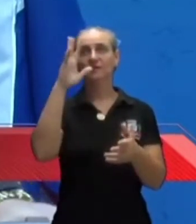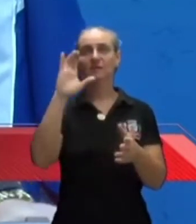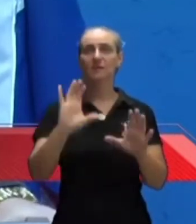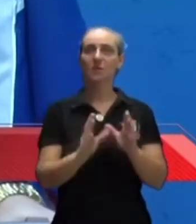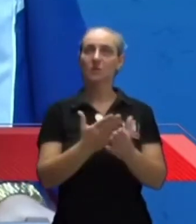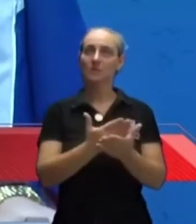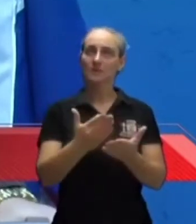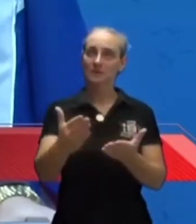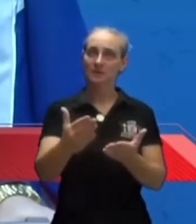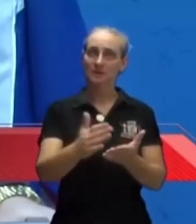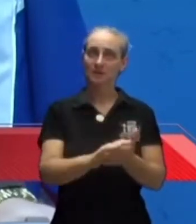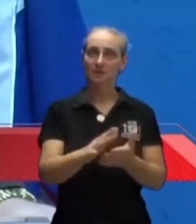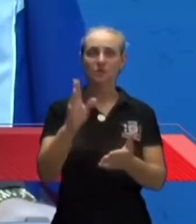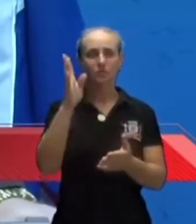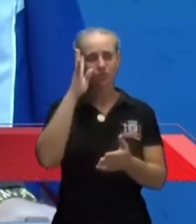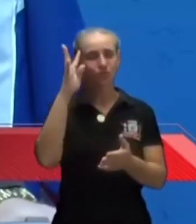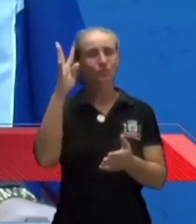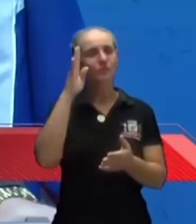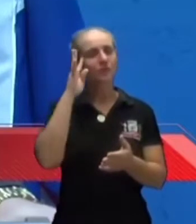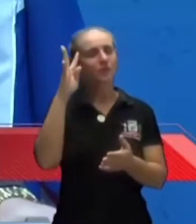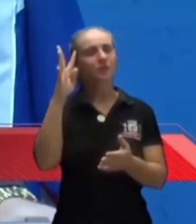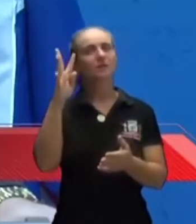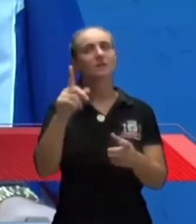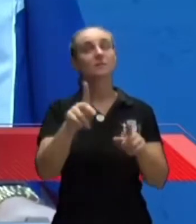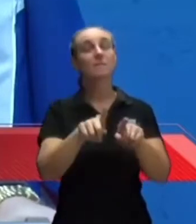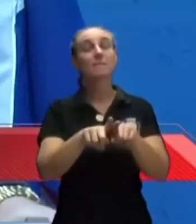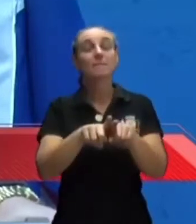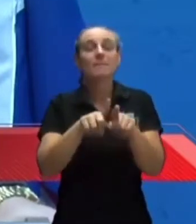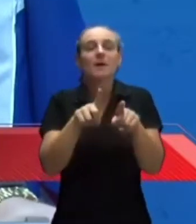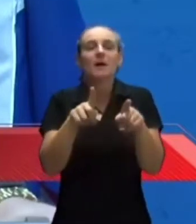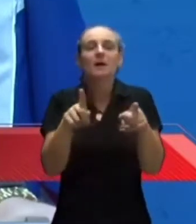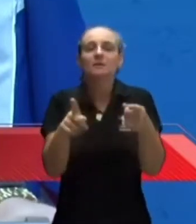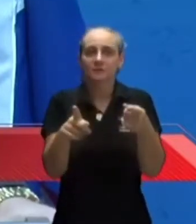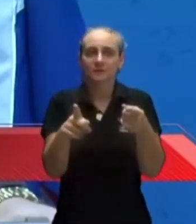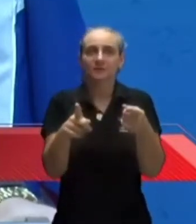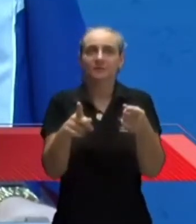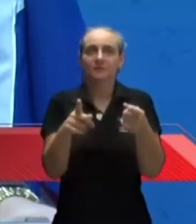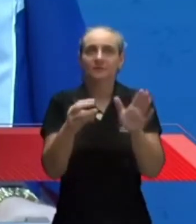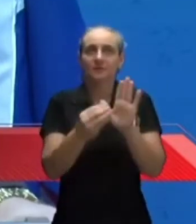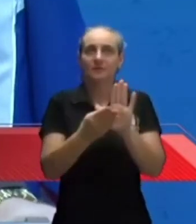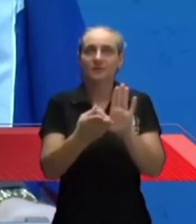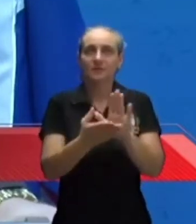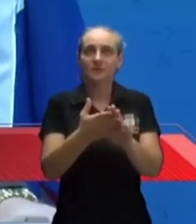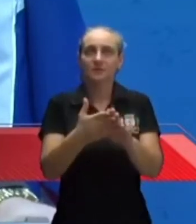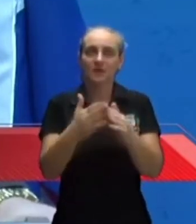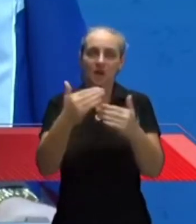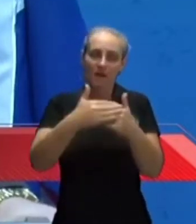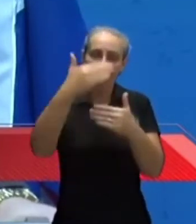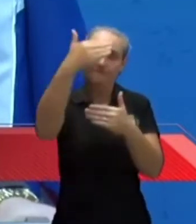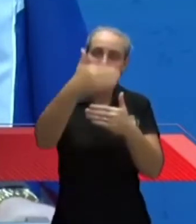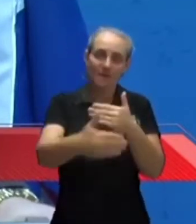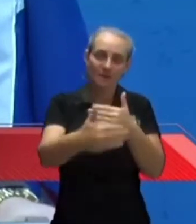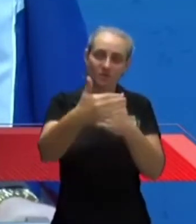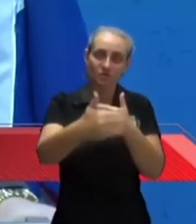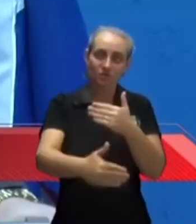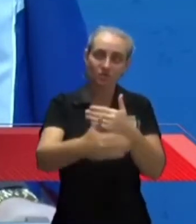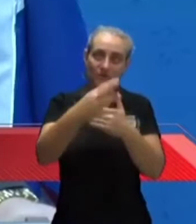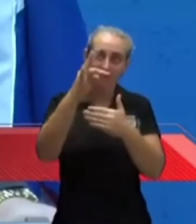um projeto sonhado já para os feirantes, mas a indicação é a frente da feira. Que ainda